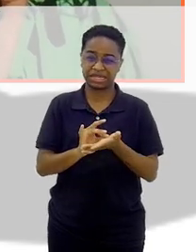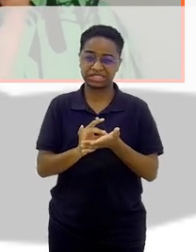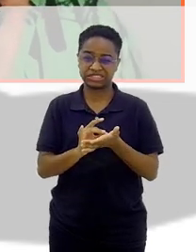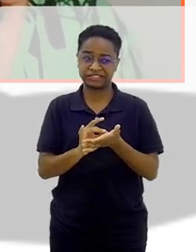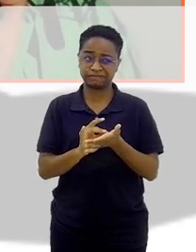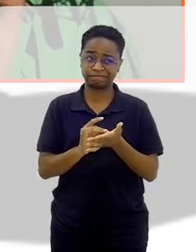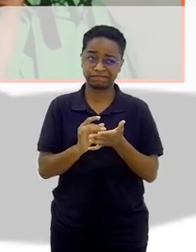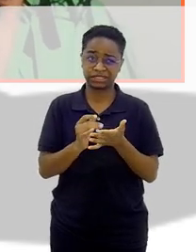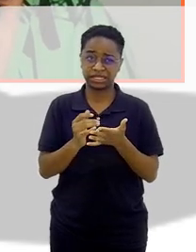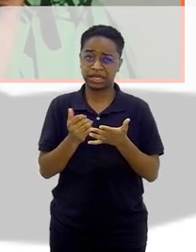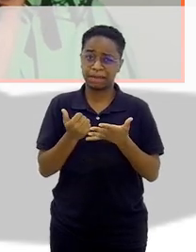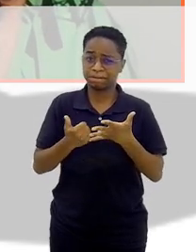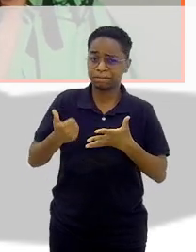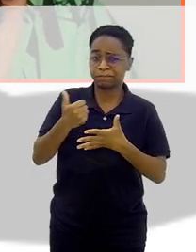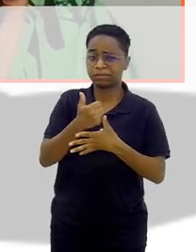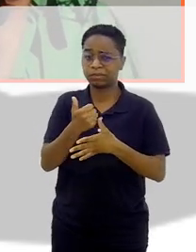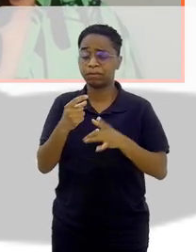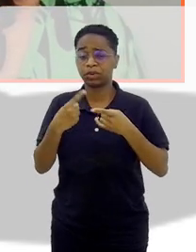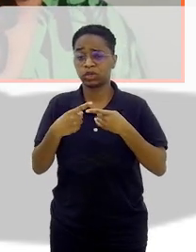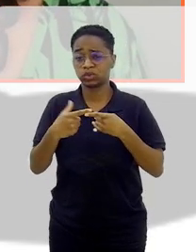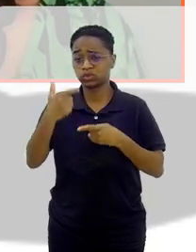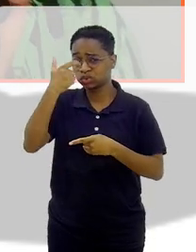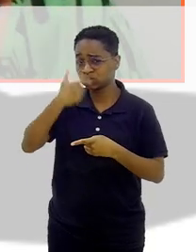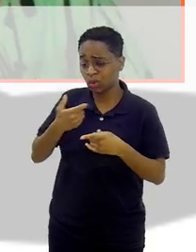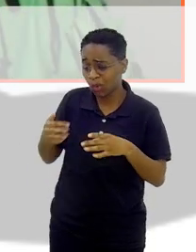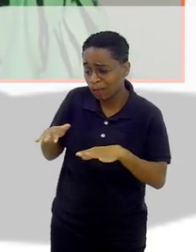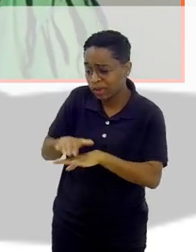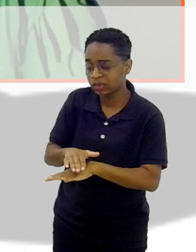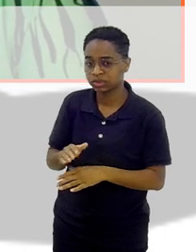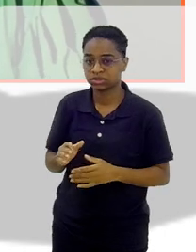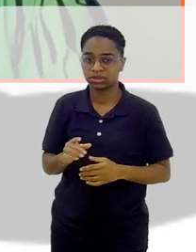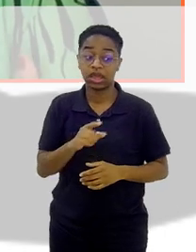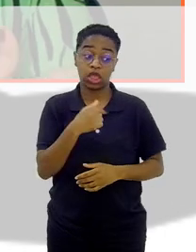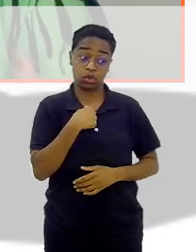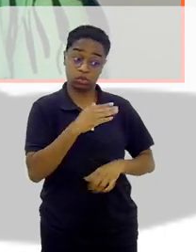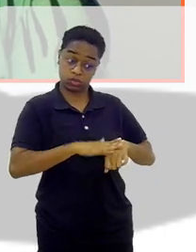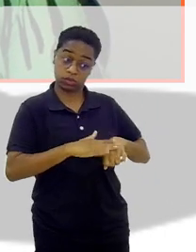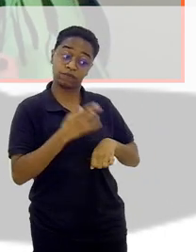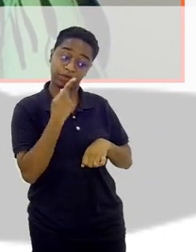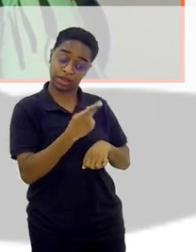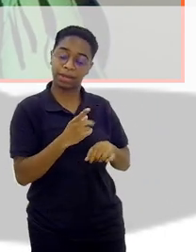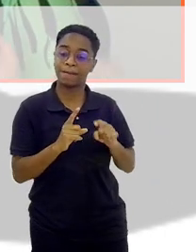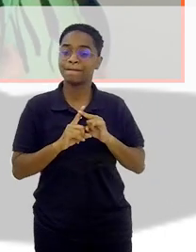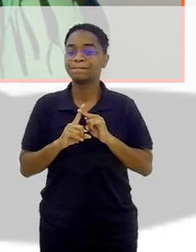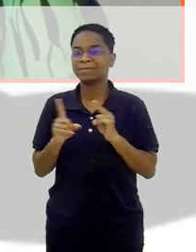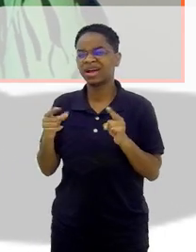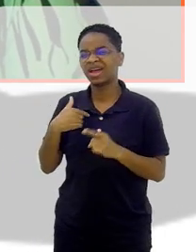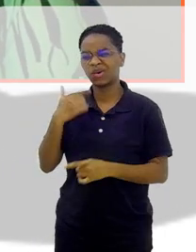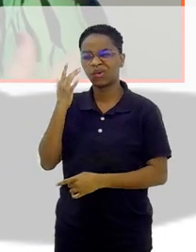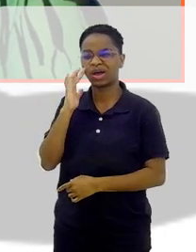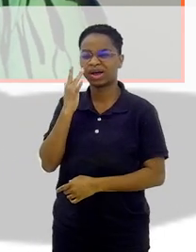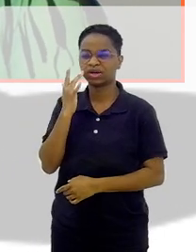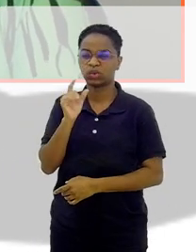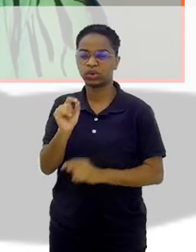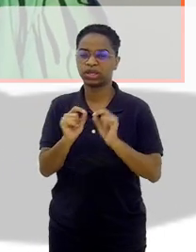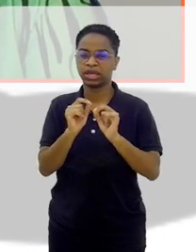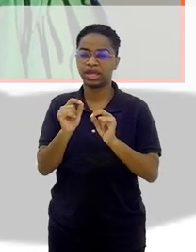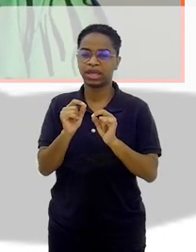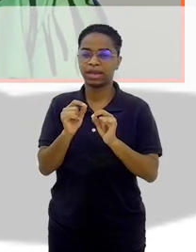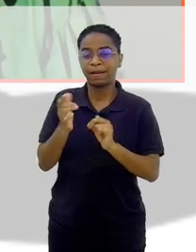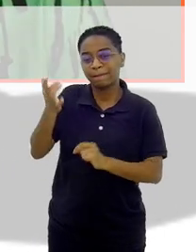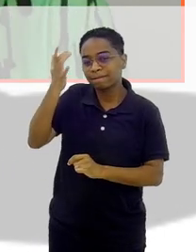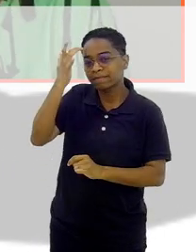sou muito humilde, assim. Eu acho que, talvez, mais o que falou. Sonia? É. Quem está falando sou Mas acho que mais o coro, vamos dizer assim, o